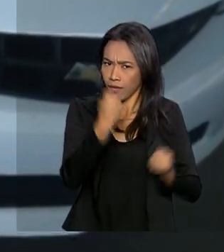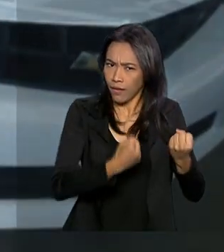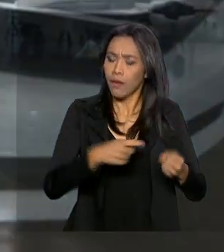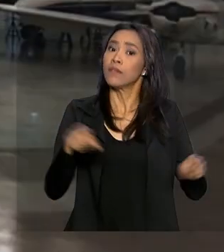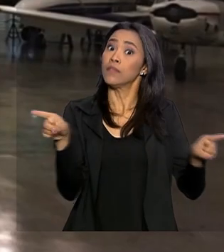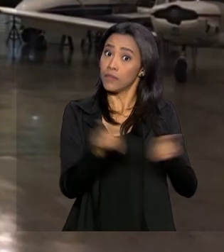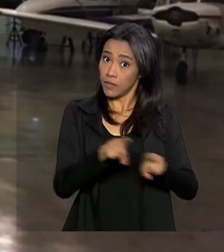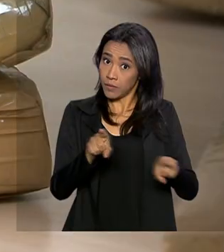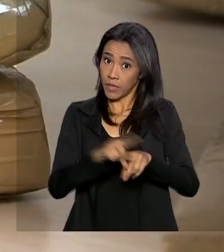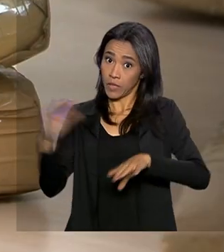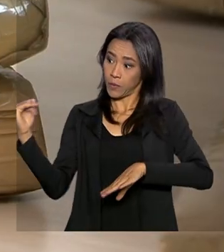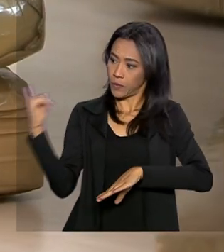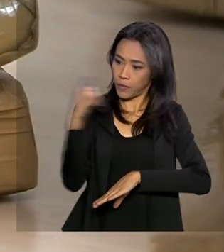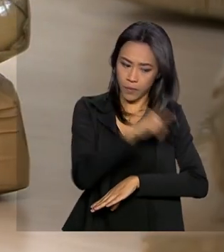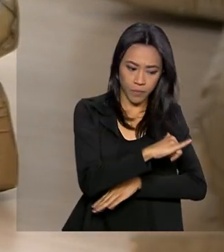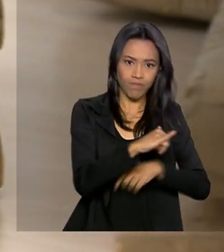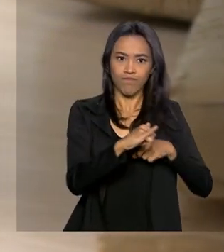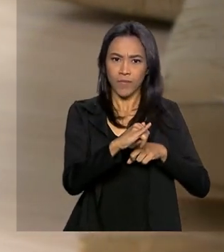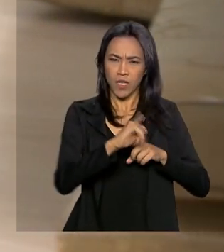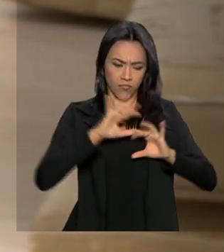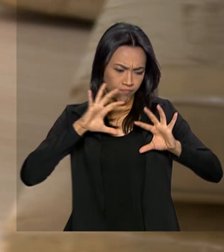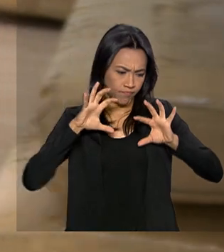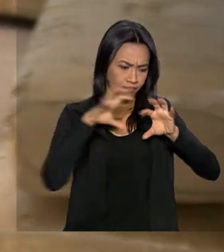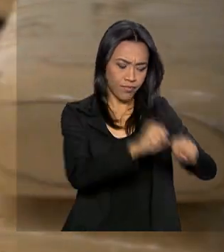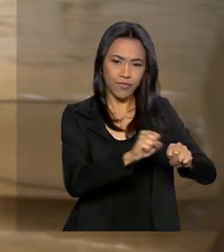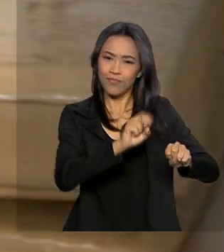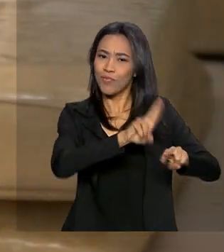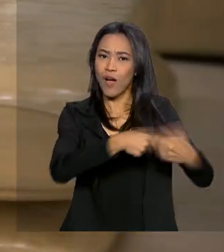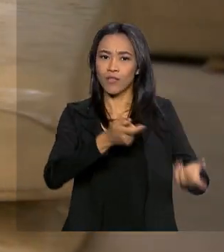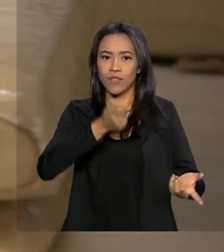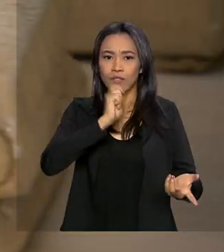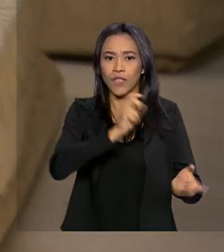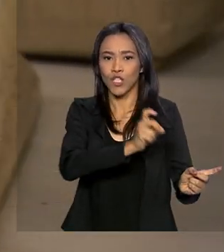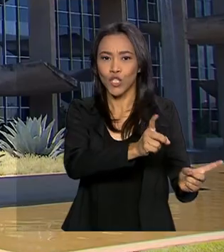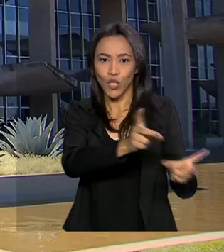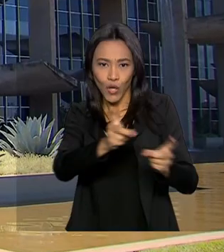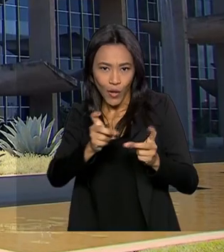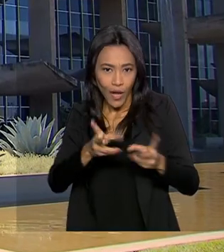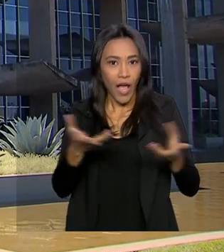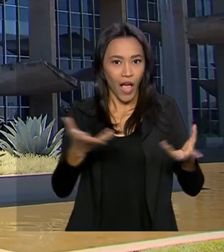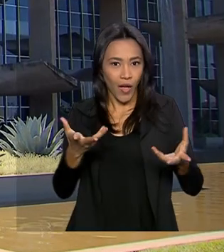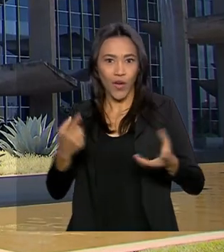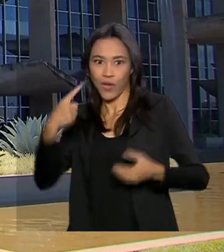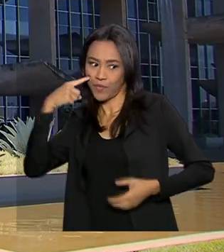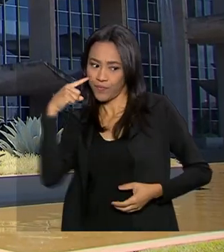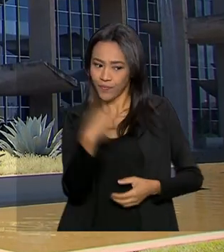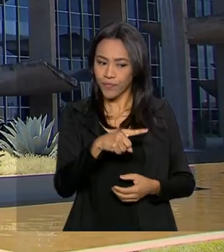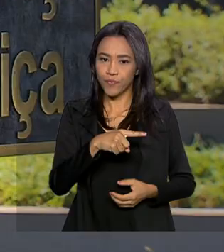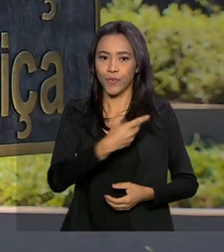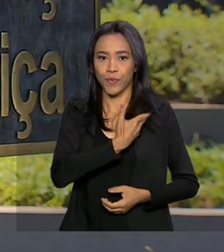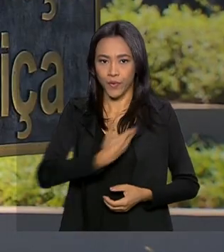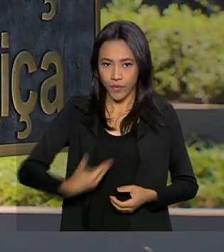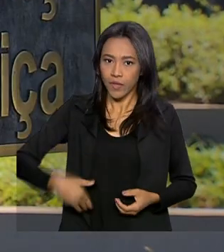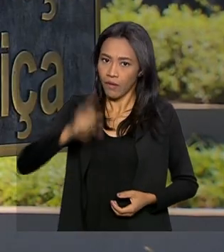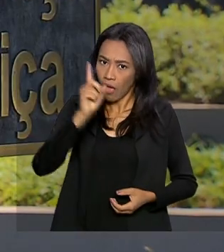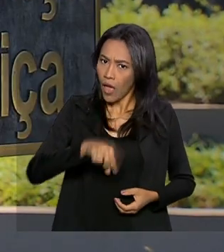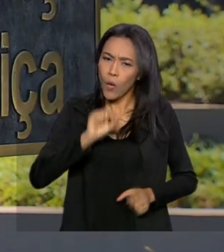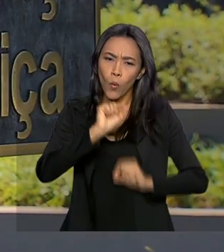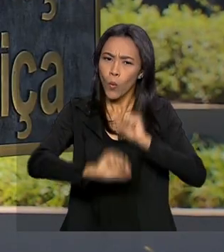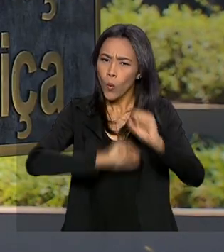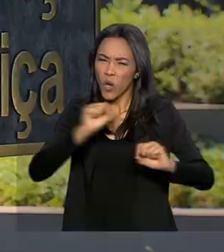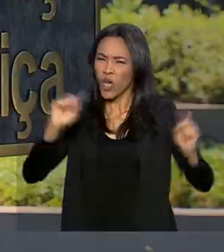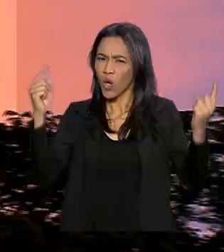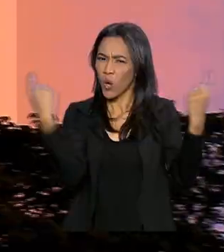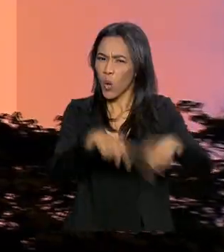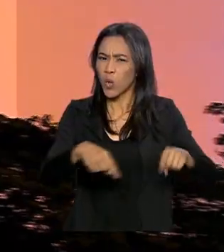e até aeronaves. Bens apreendidos do tráfico de drogas agora estão sob a mira do governo como forma de reforçar o